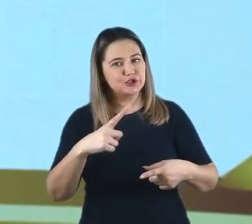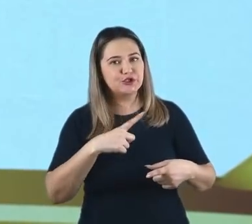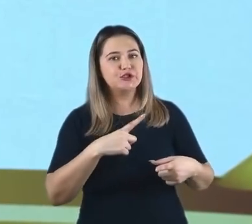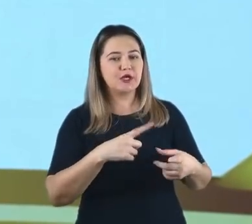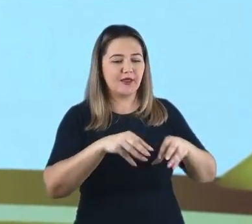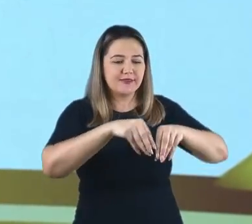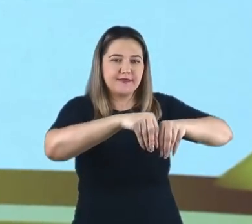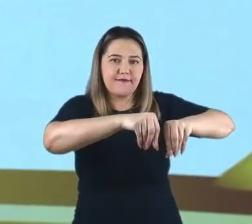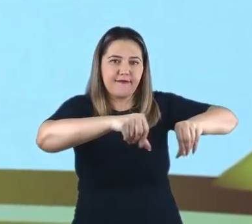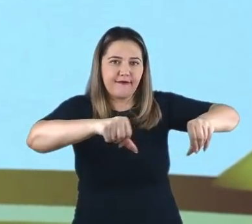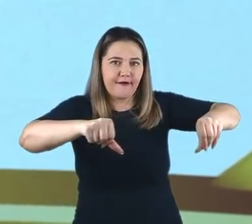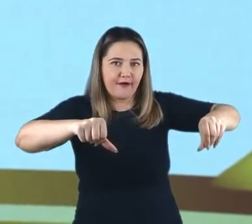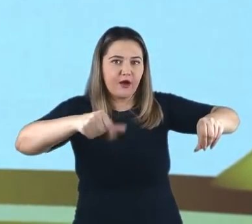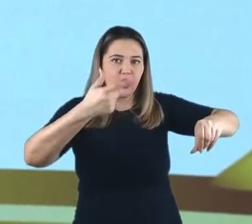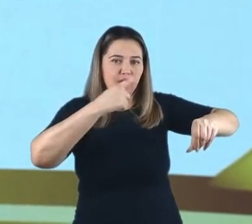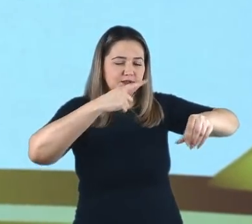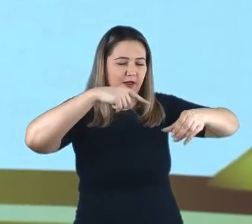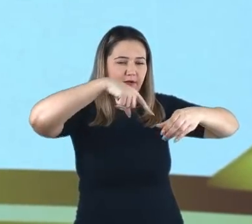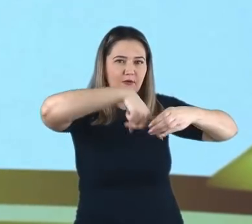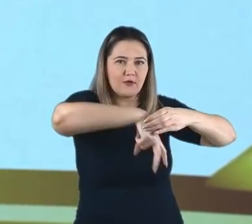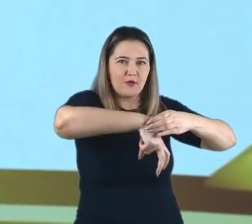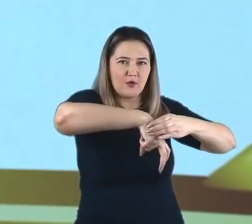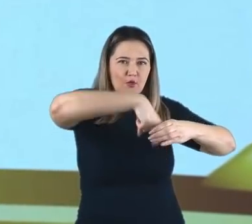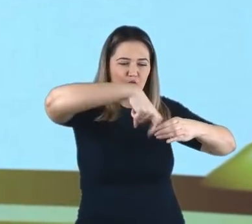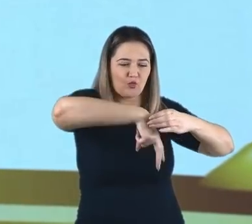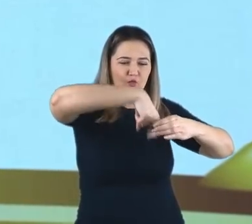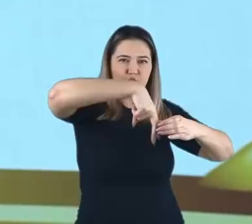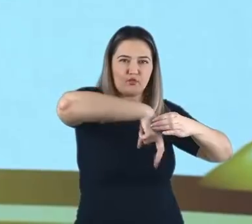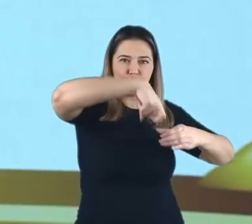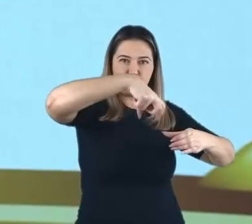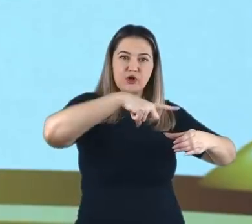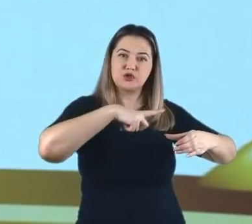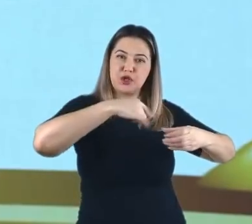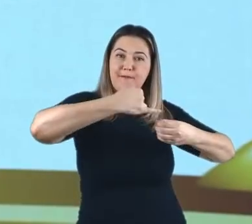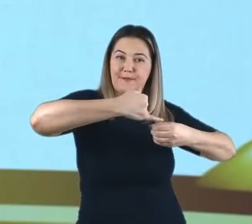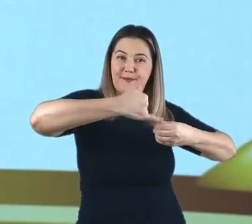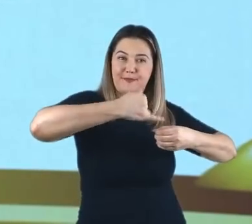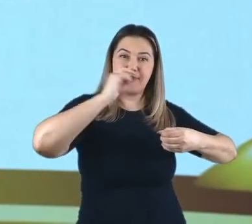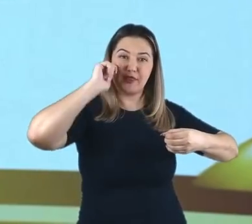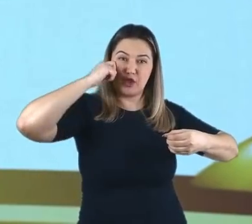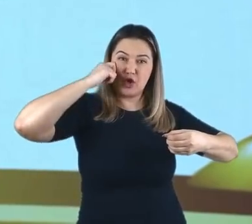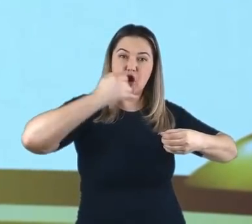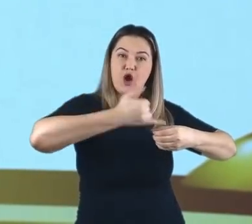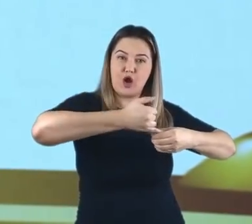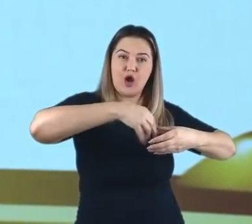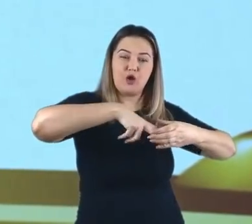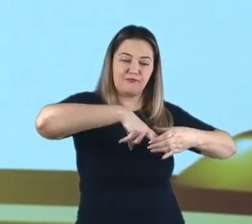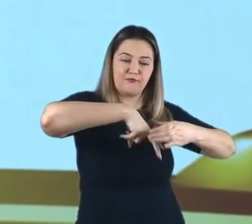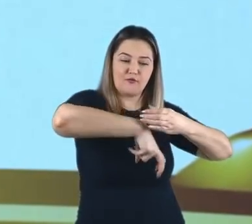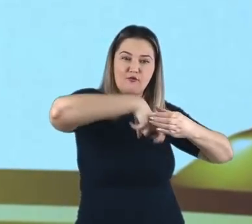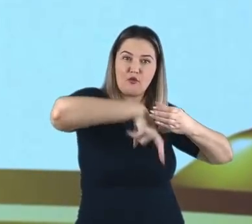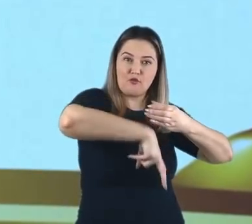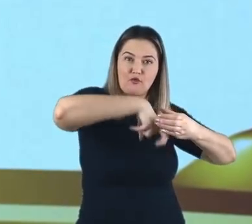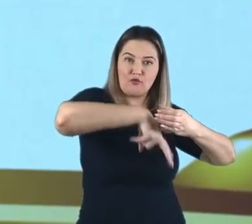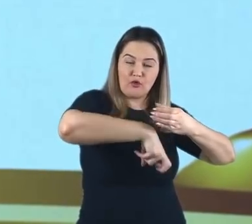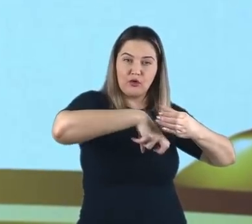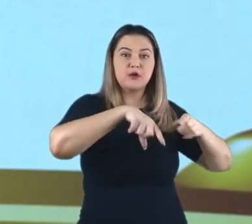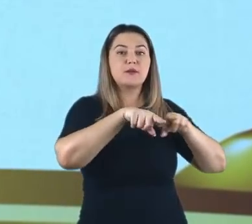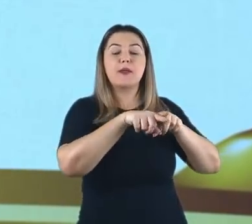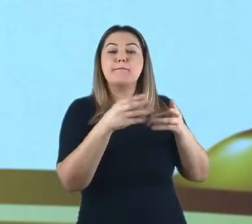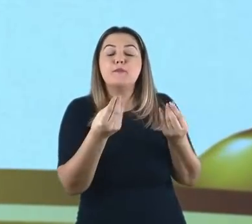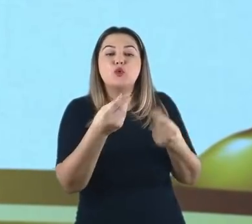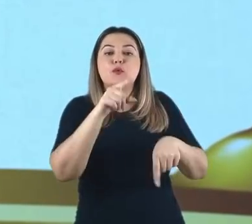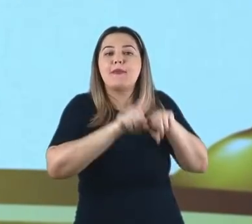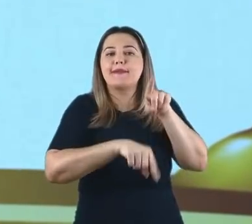acabavam produzindo ali grandes labaredas pelo chão. Até porque ali foram encontrados, de fato, grande quantidade de